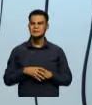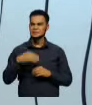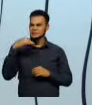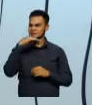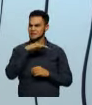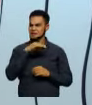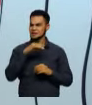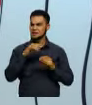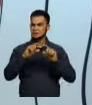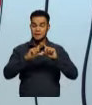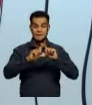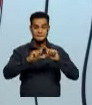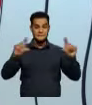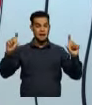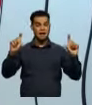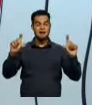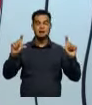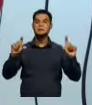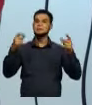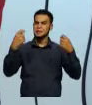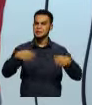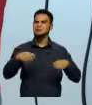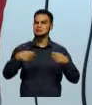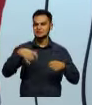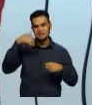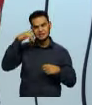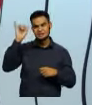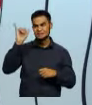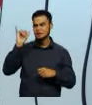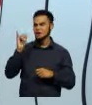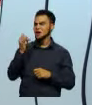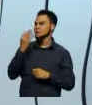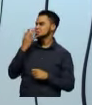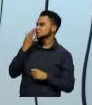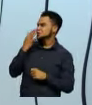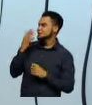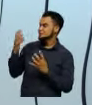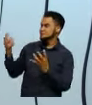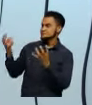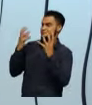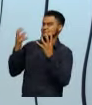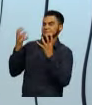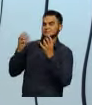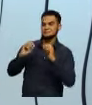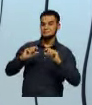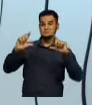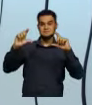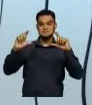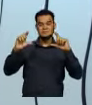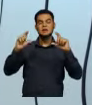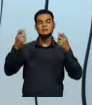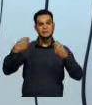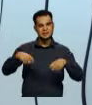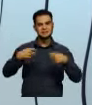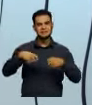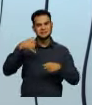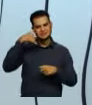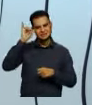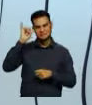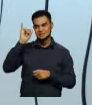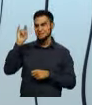em evidência, está vendo que está com uma cor mais escura, e em letras garrafais, em letras